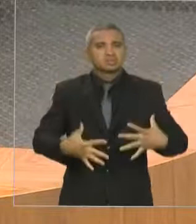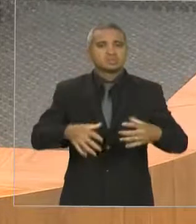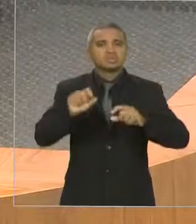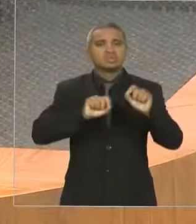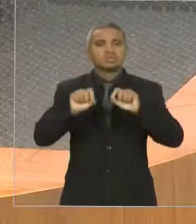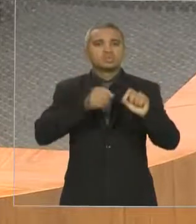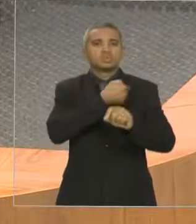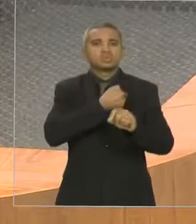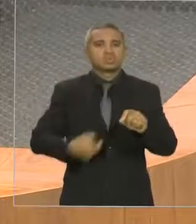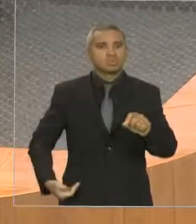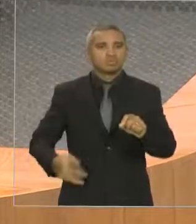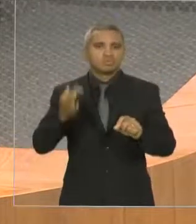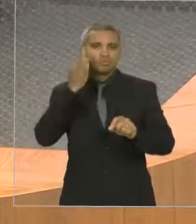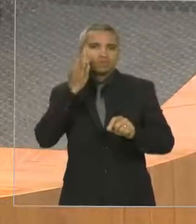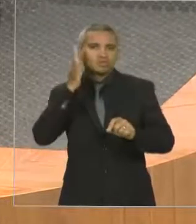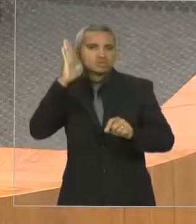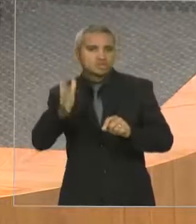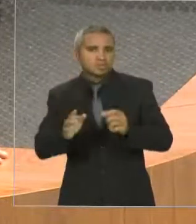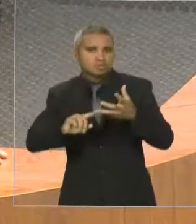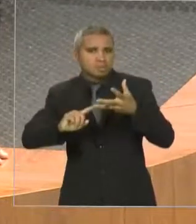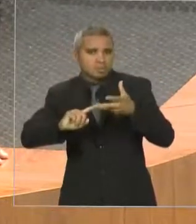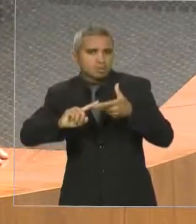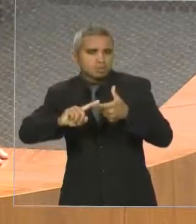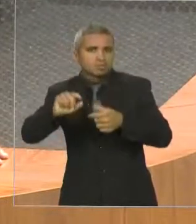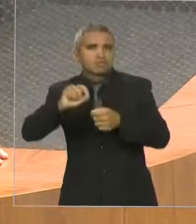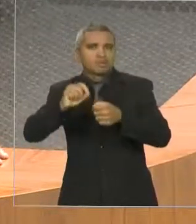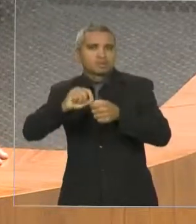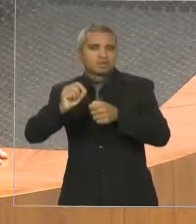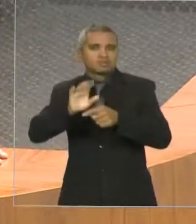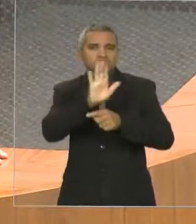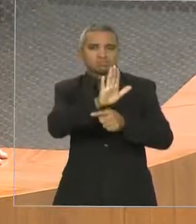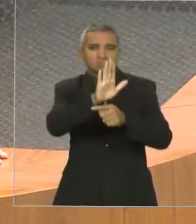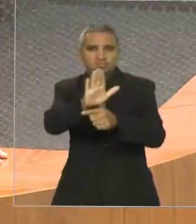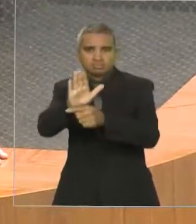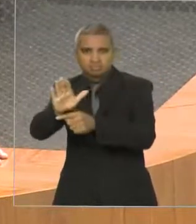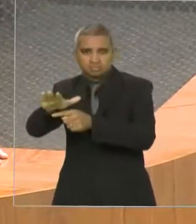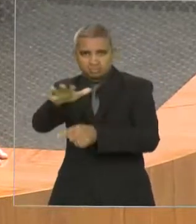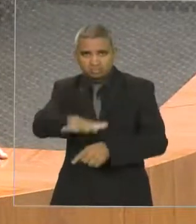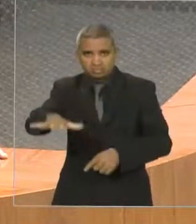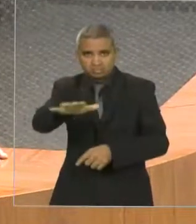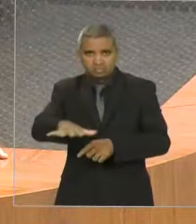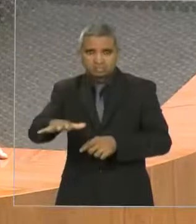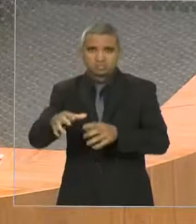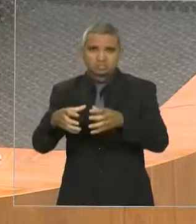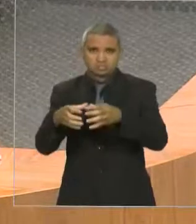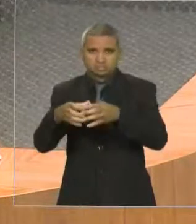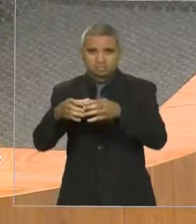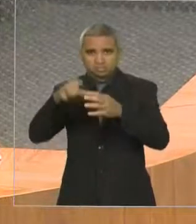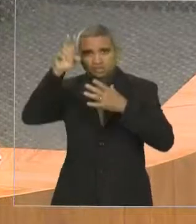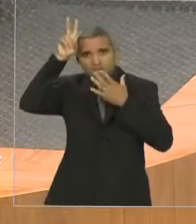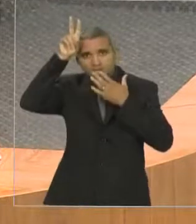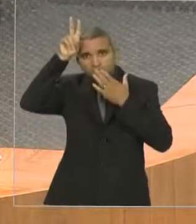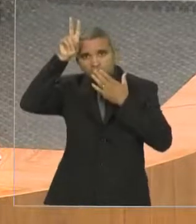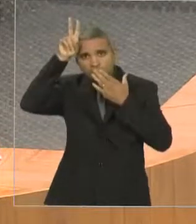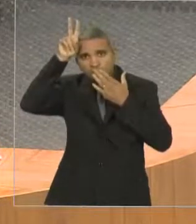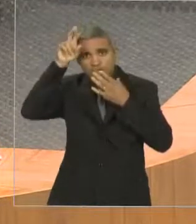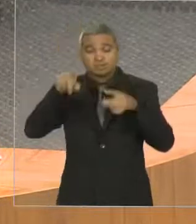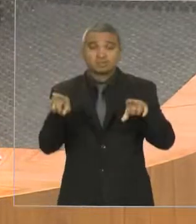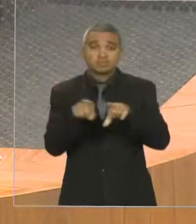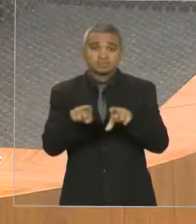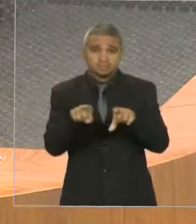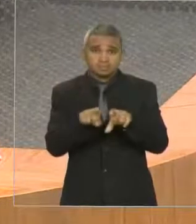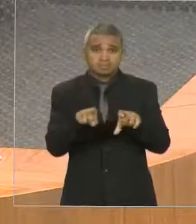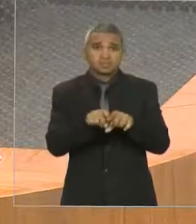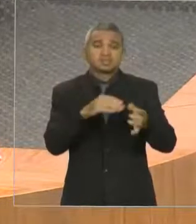Esteve também presente no encerramento o senhor secretário de Educação, Felipe Camarão, o qual destacou